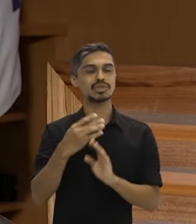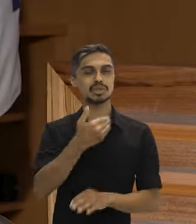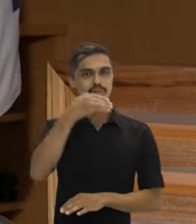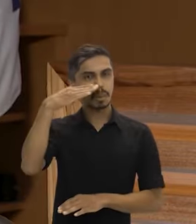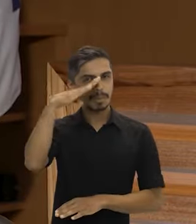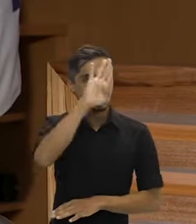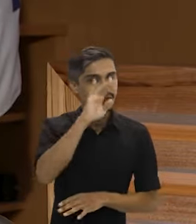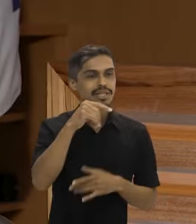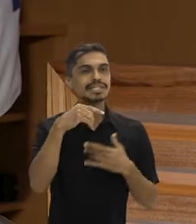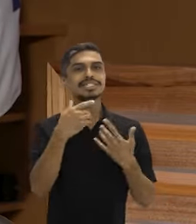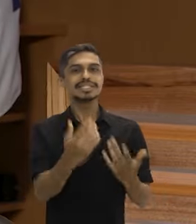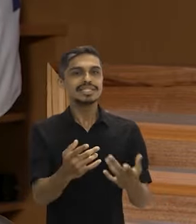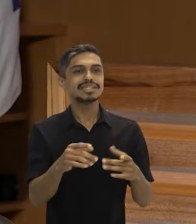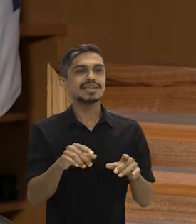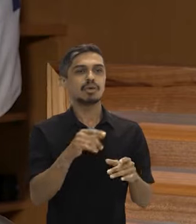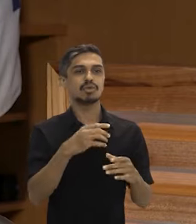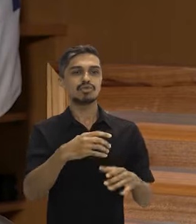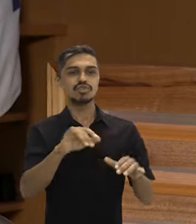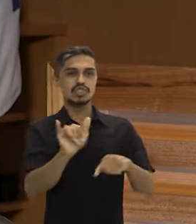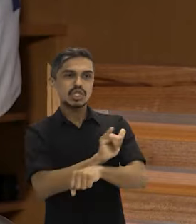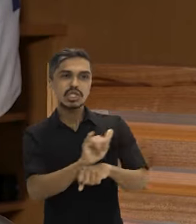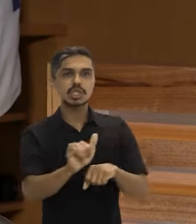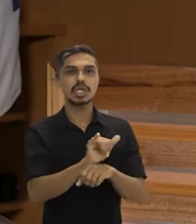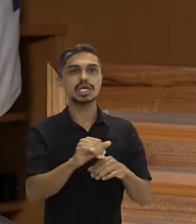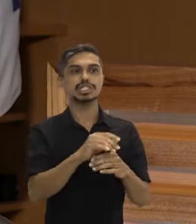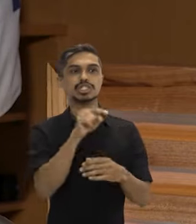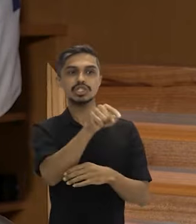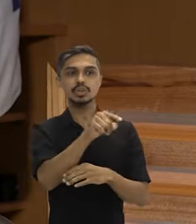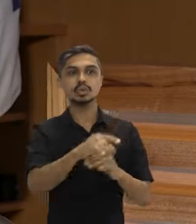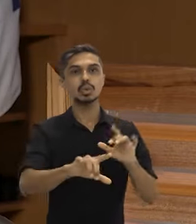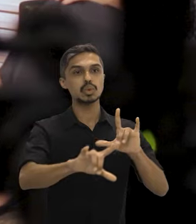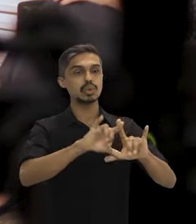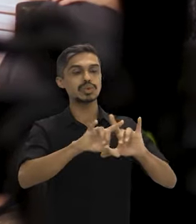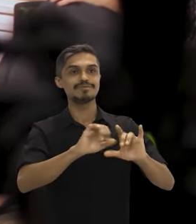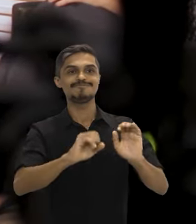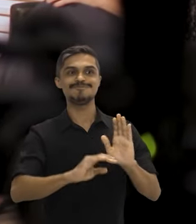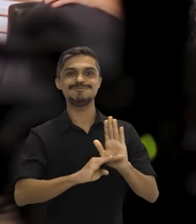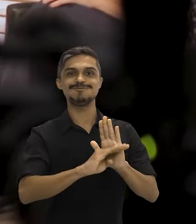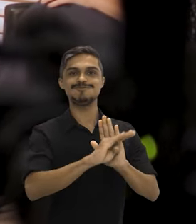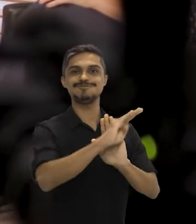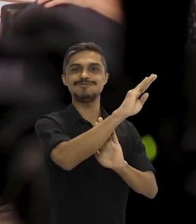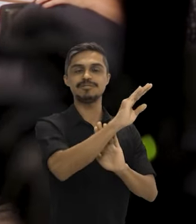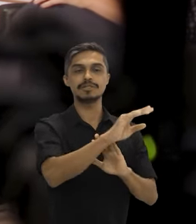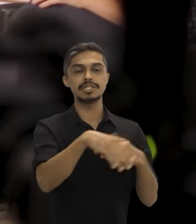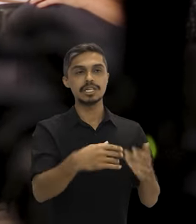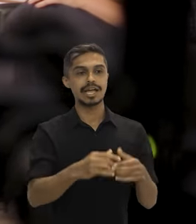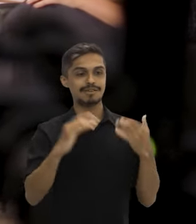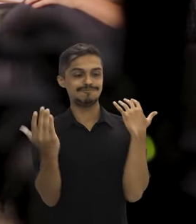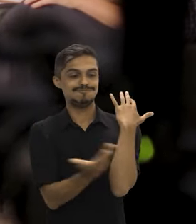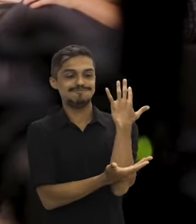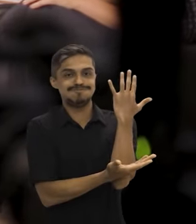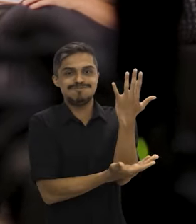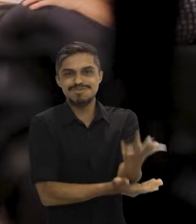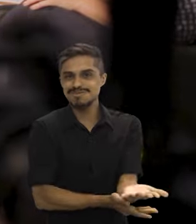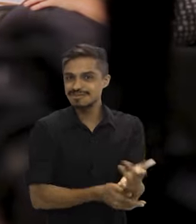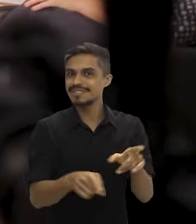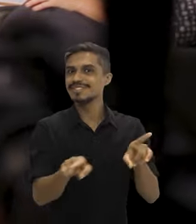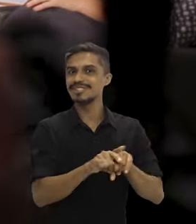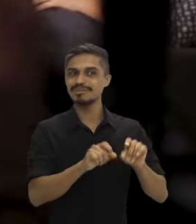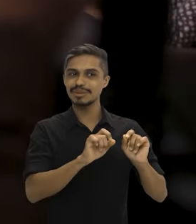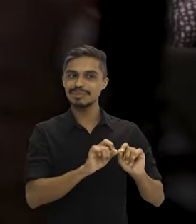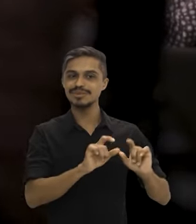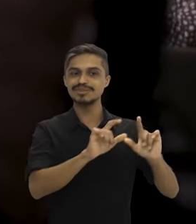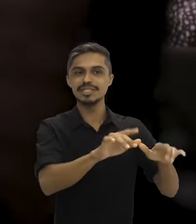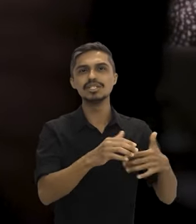ele mudou de dinâmica e mudou de patamar. Então, você deixou de ter ações de desmatamento isoladas e ela passou a ser articulada